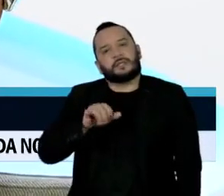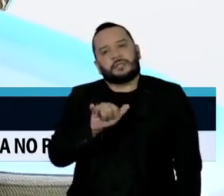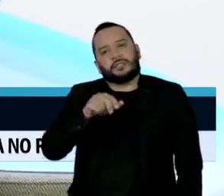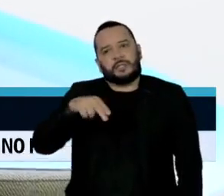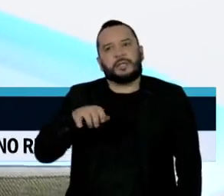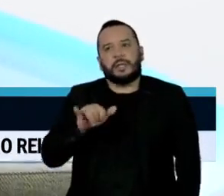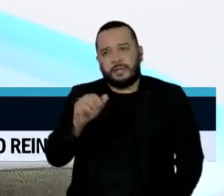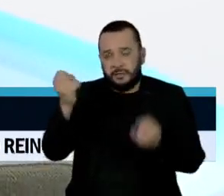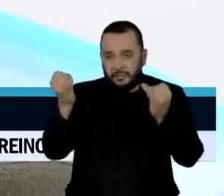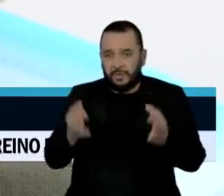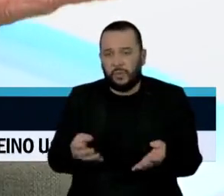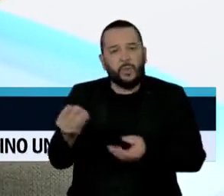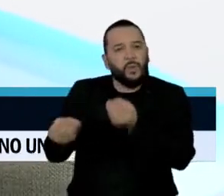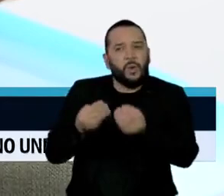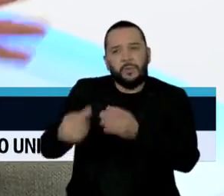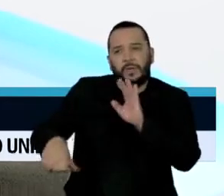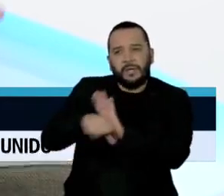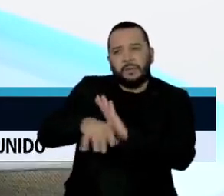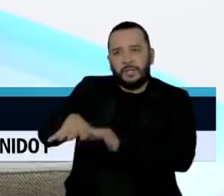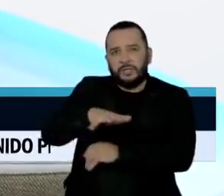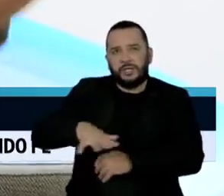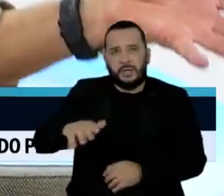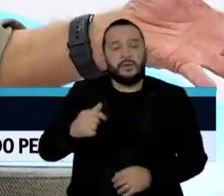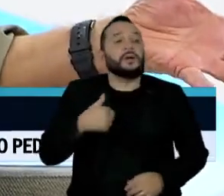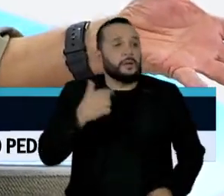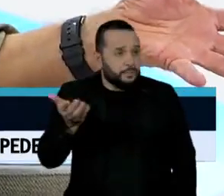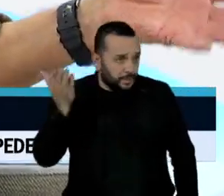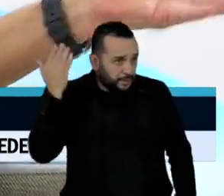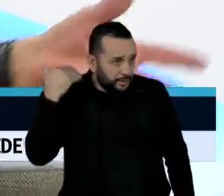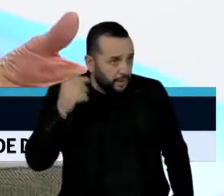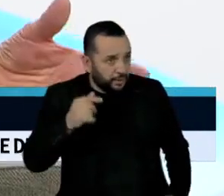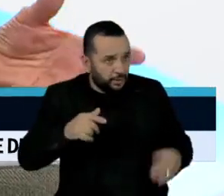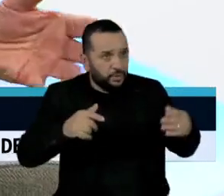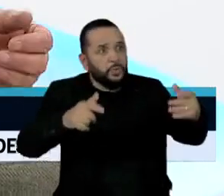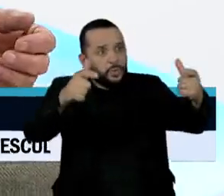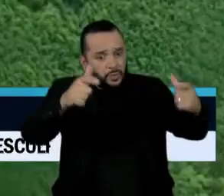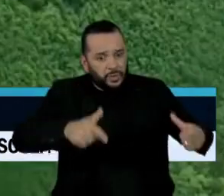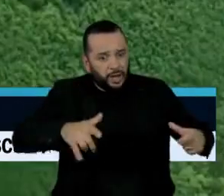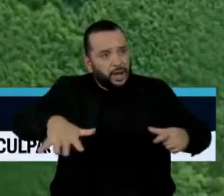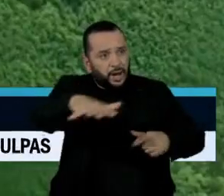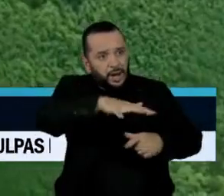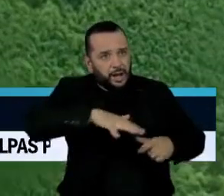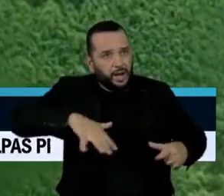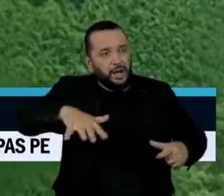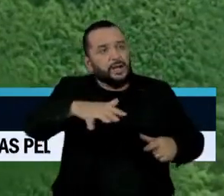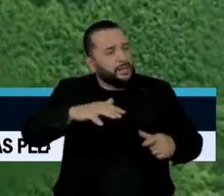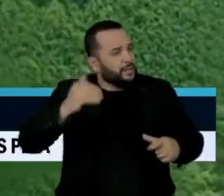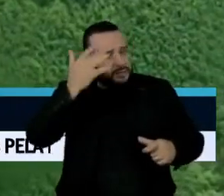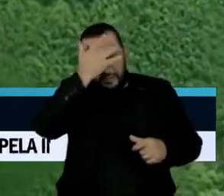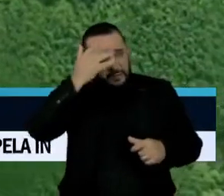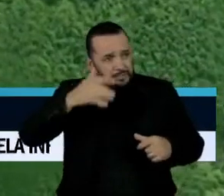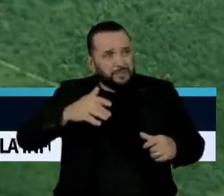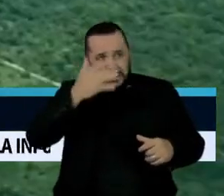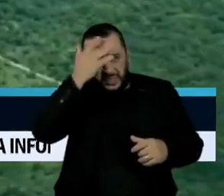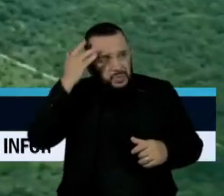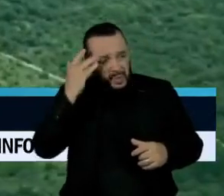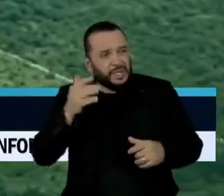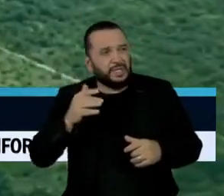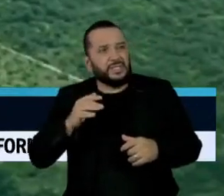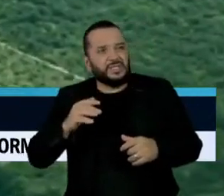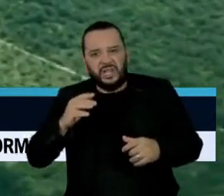prática de crimes na região. Quando eu estava lá, nós estávamos demarcando aquela serra. A invasão era homens,